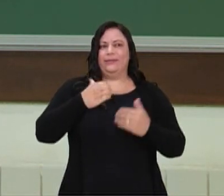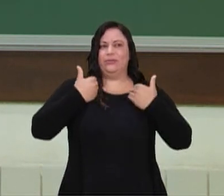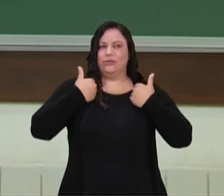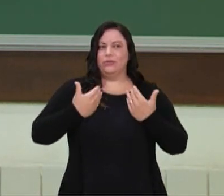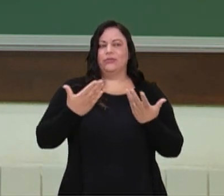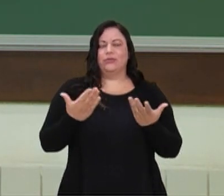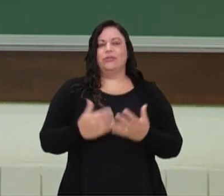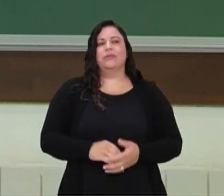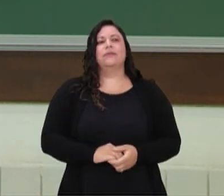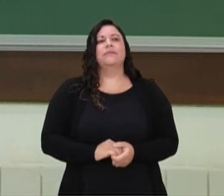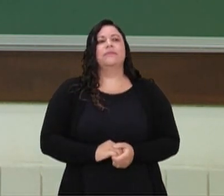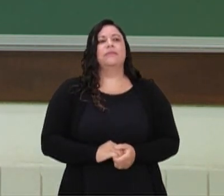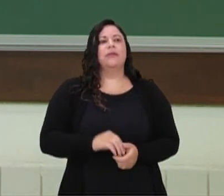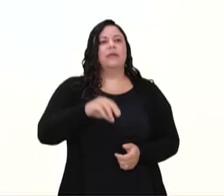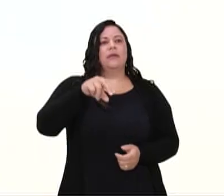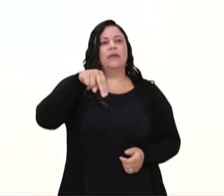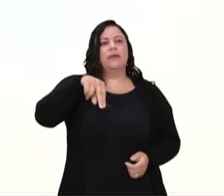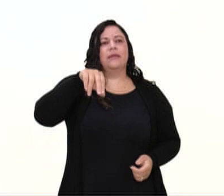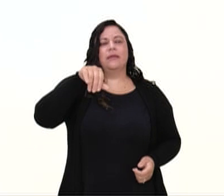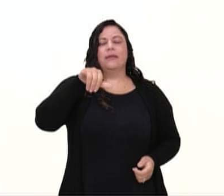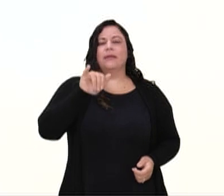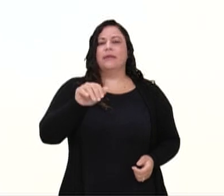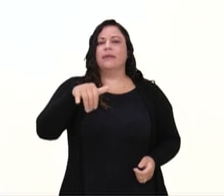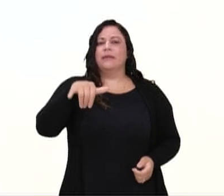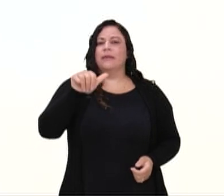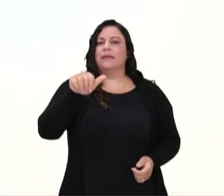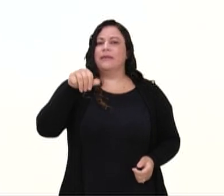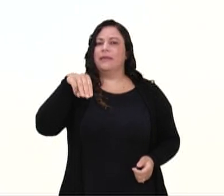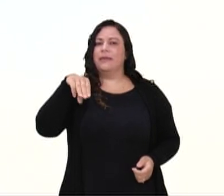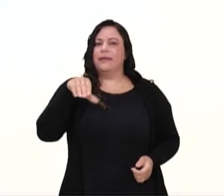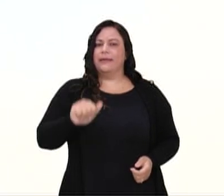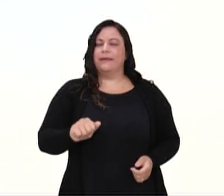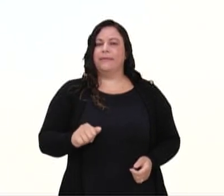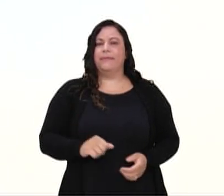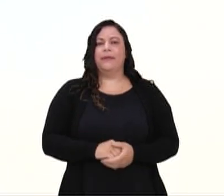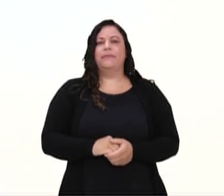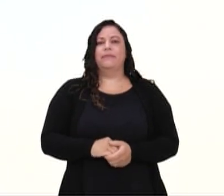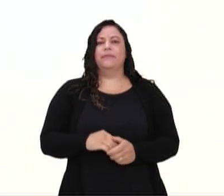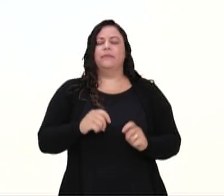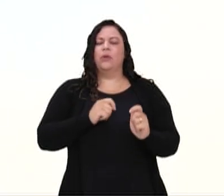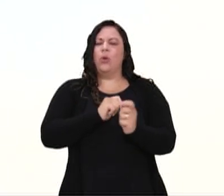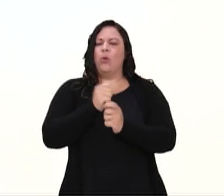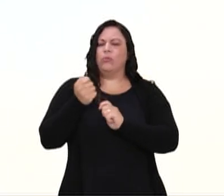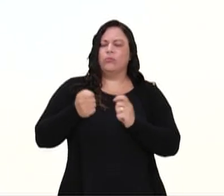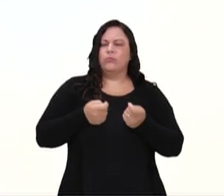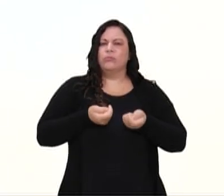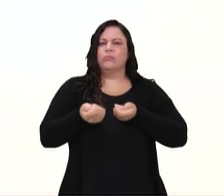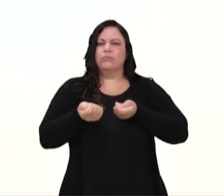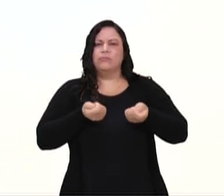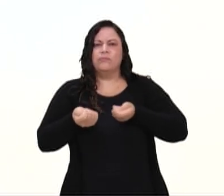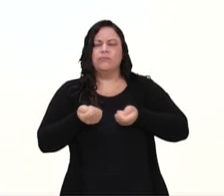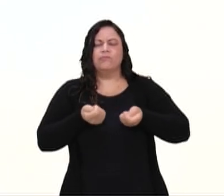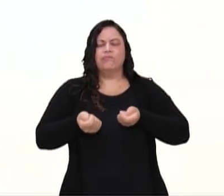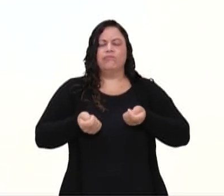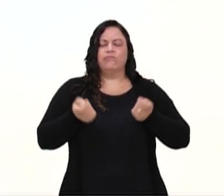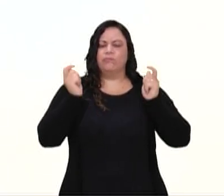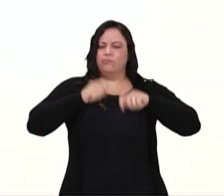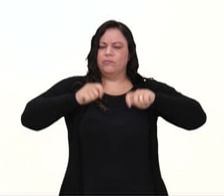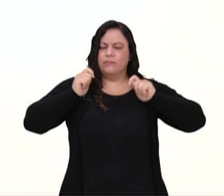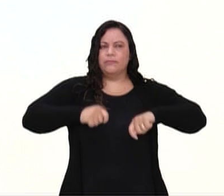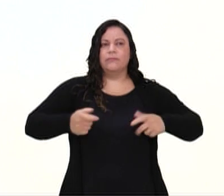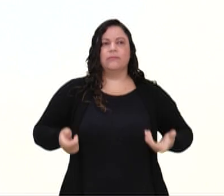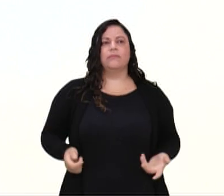Pode ter niyama, que é o nosso autocontrole. Pode ter também os asanas, que são as posturas.